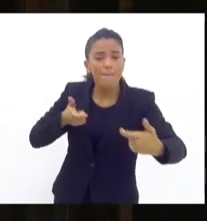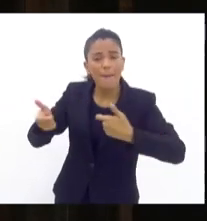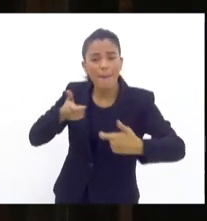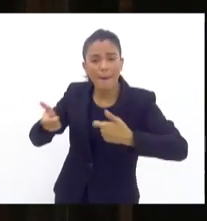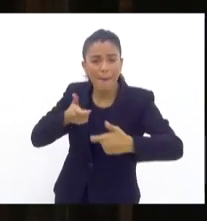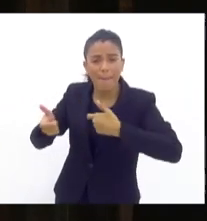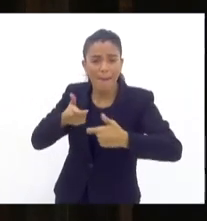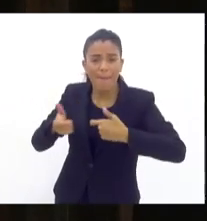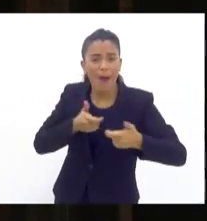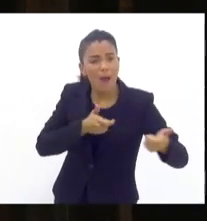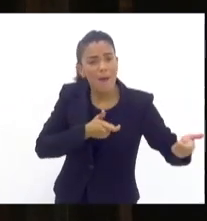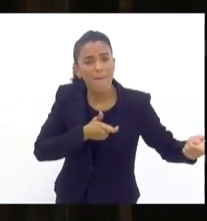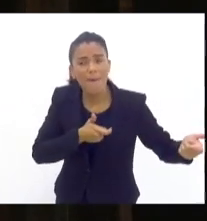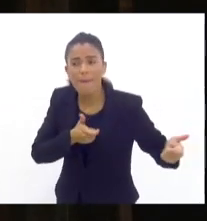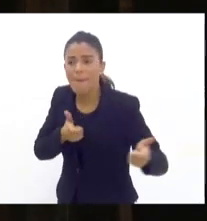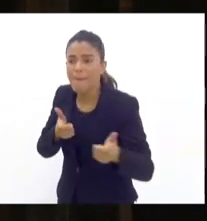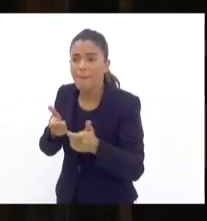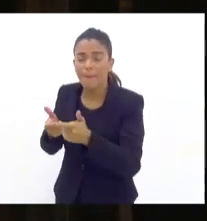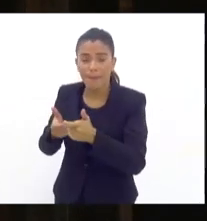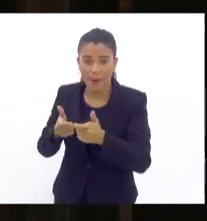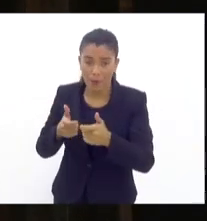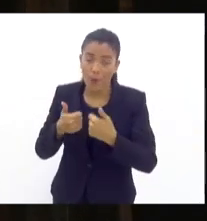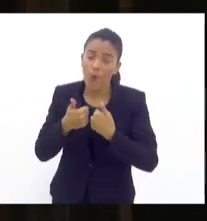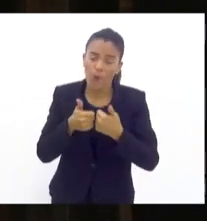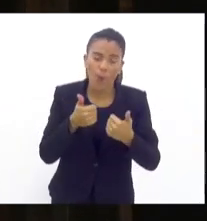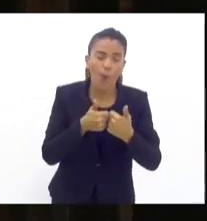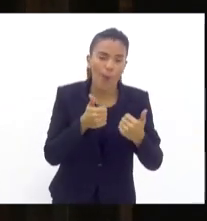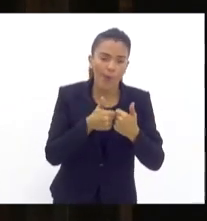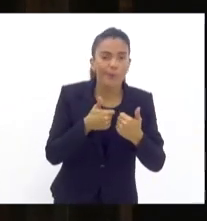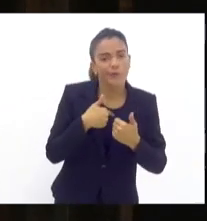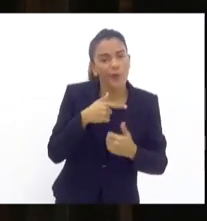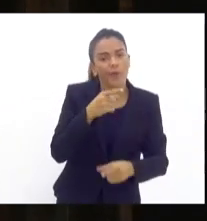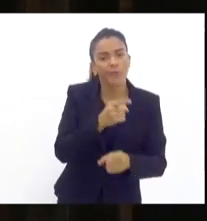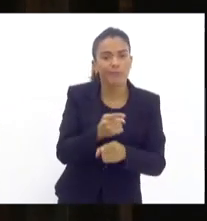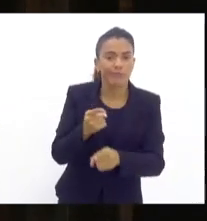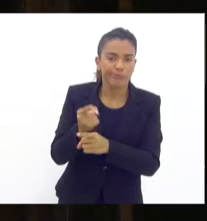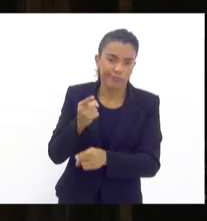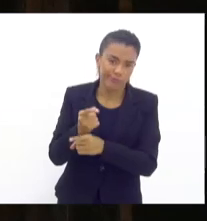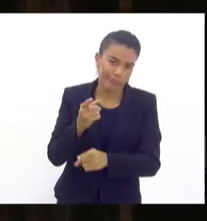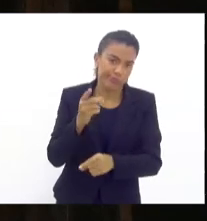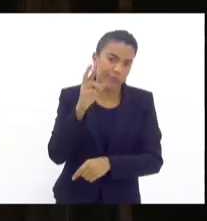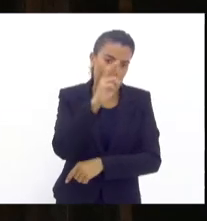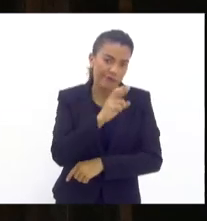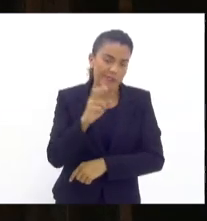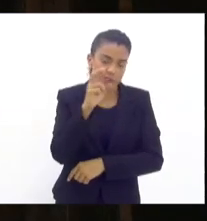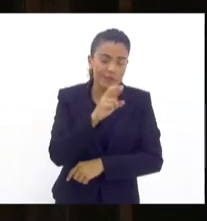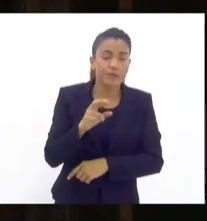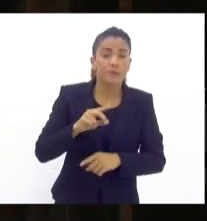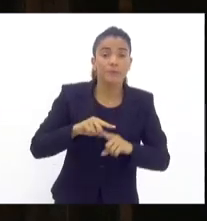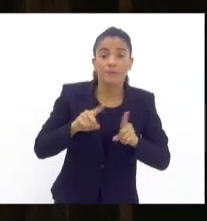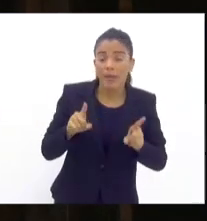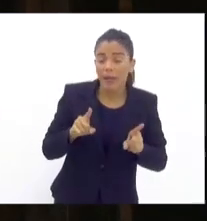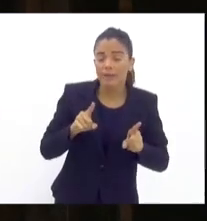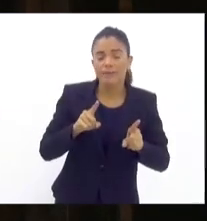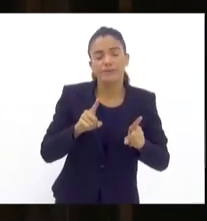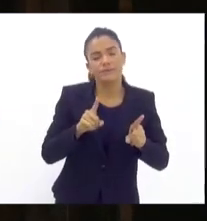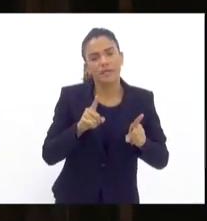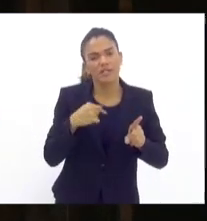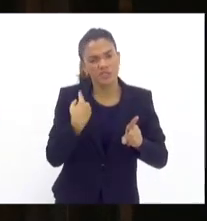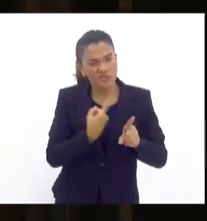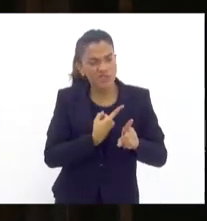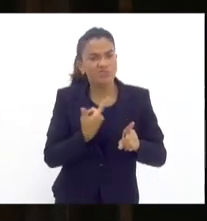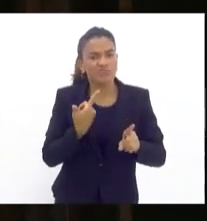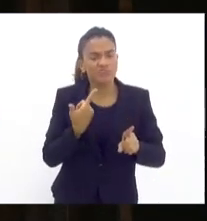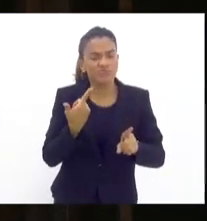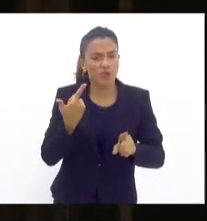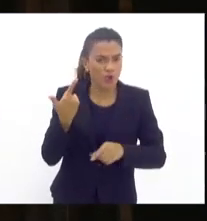alvejando o ônibus. Foi o que a gente apurou nesse inquérito, mas, independentemente disso, a gente começou a fazer,